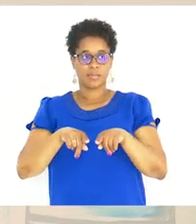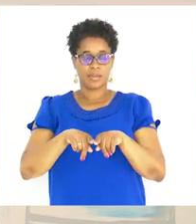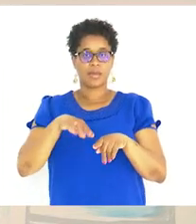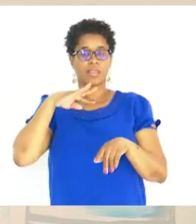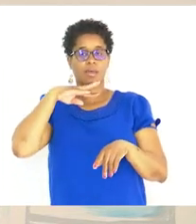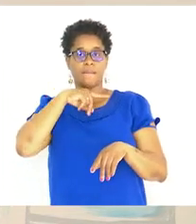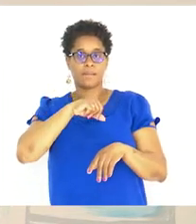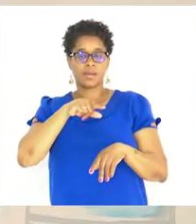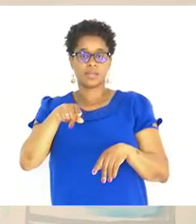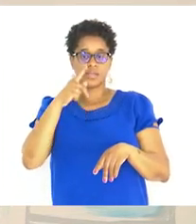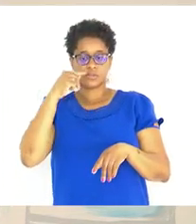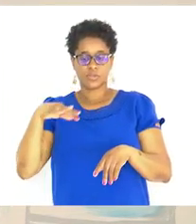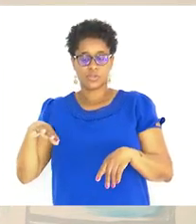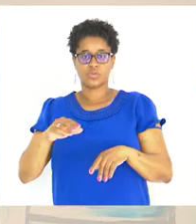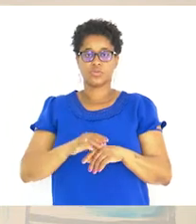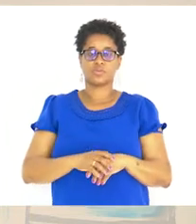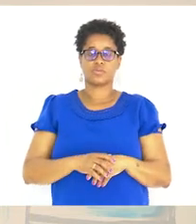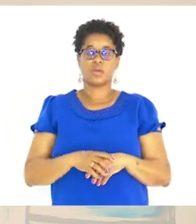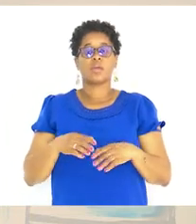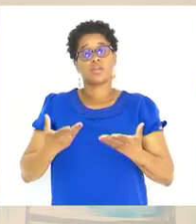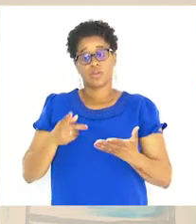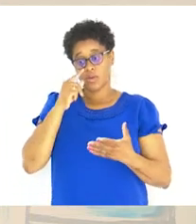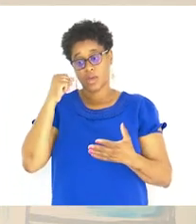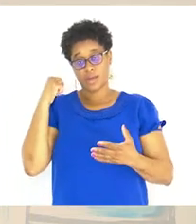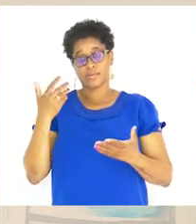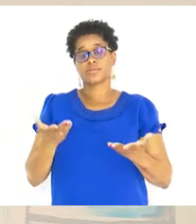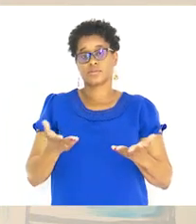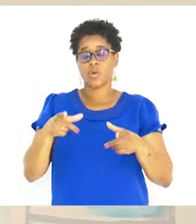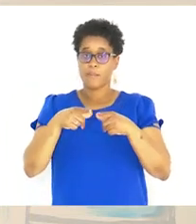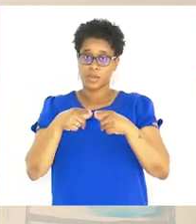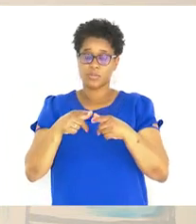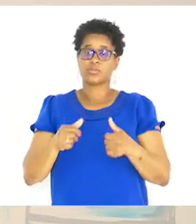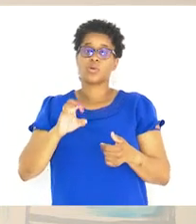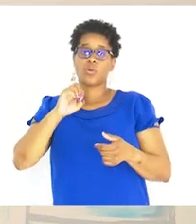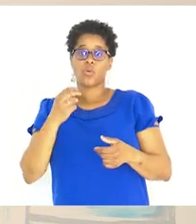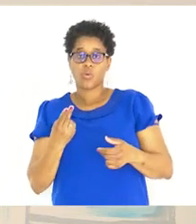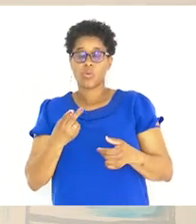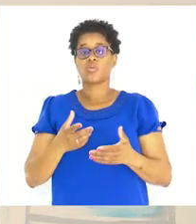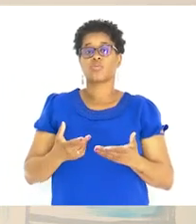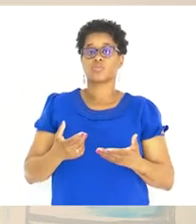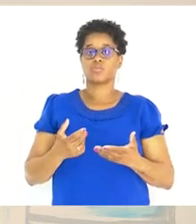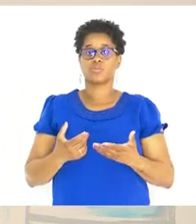Da mãe Portanto desse menino Então eles são Primos Ou então